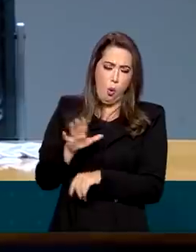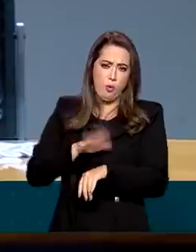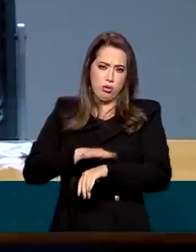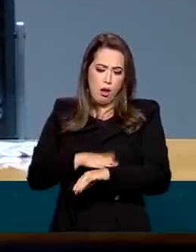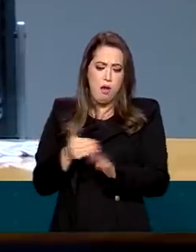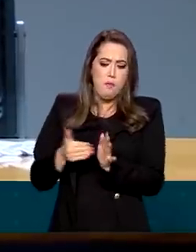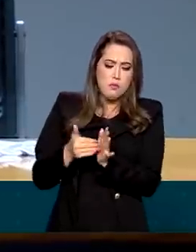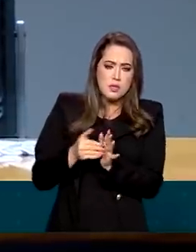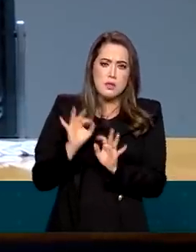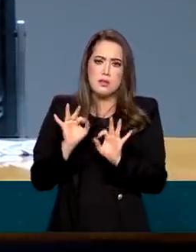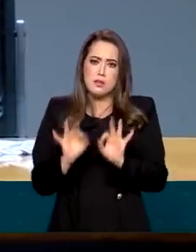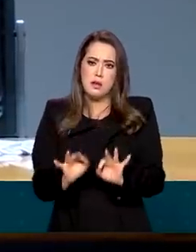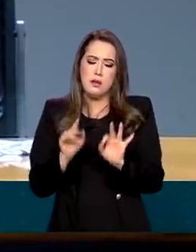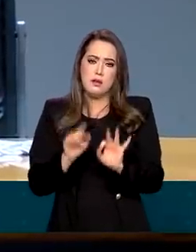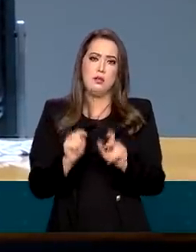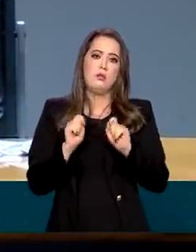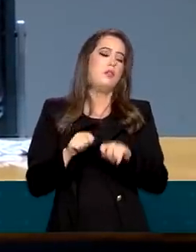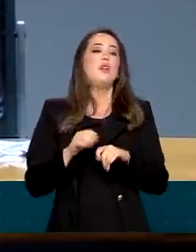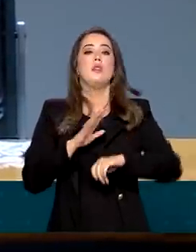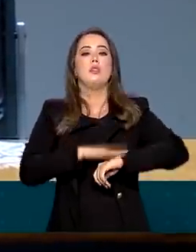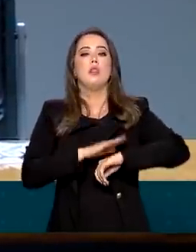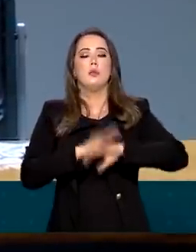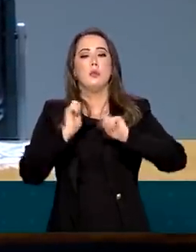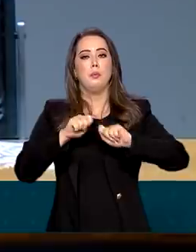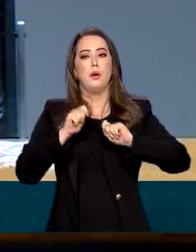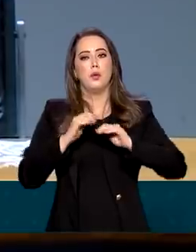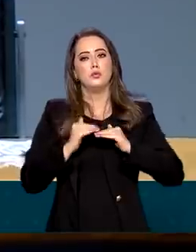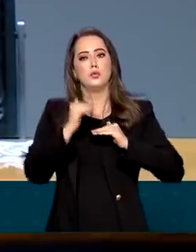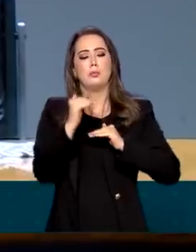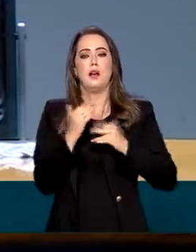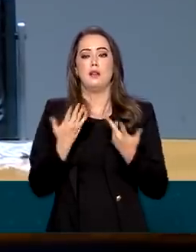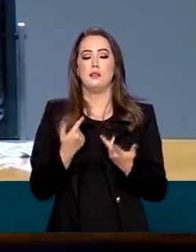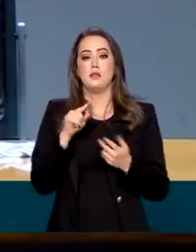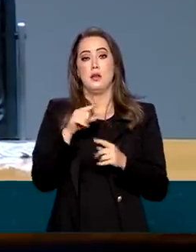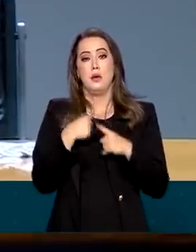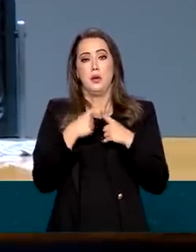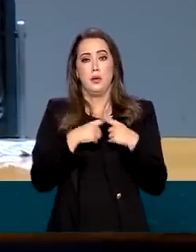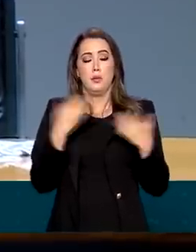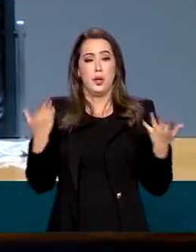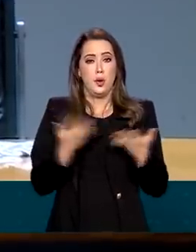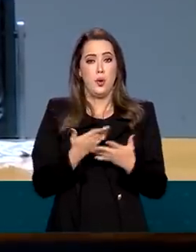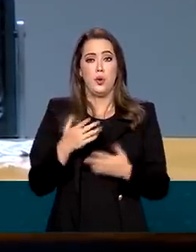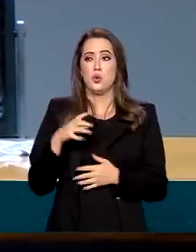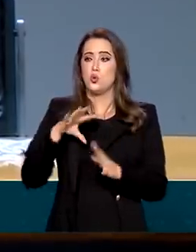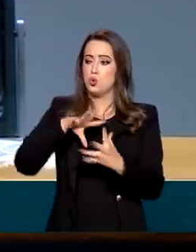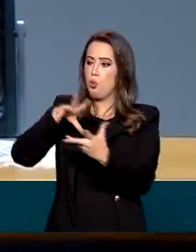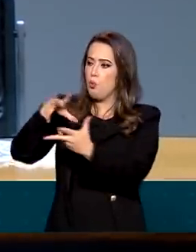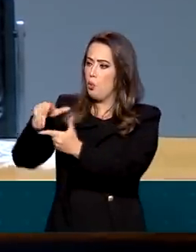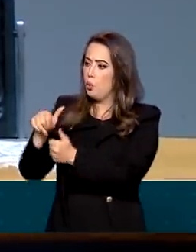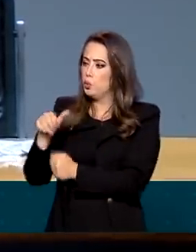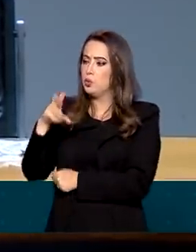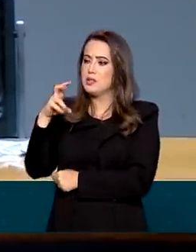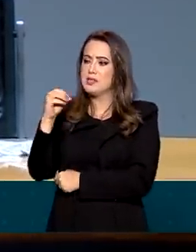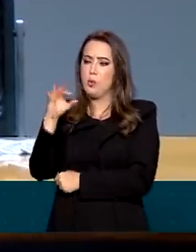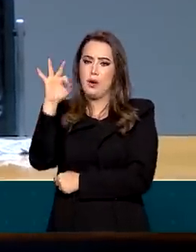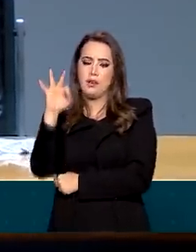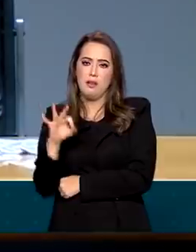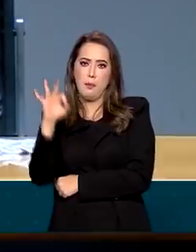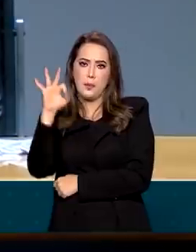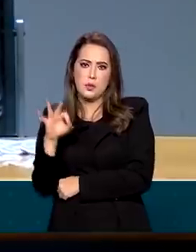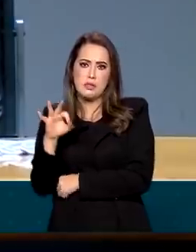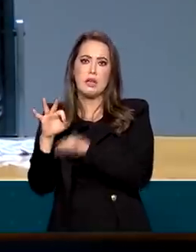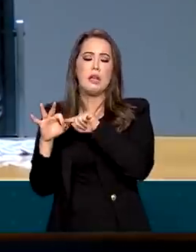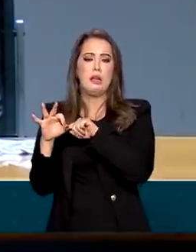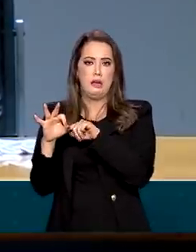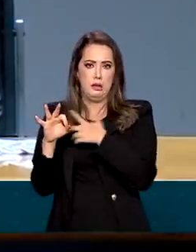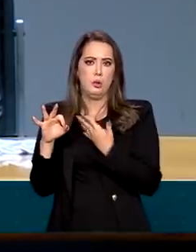Temporário, inclusive, pode ser um pouco acima. porque já que 50% da inflação no mundo inteiro foi comida e energia, a comida está